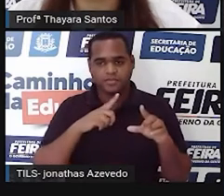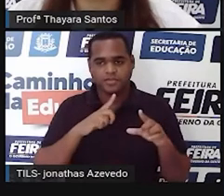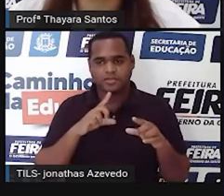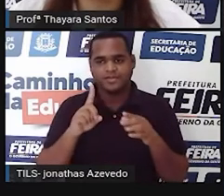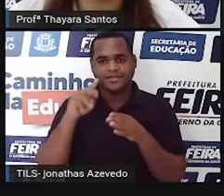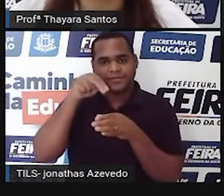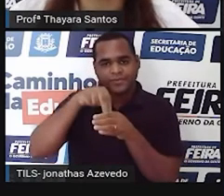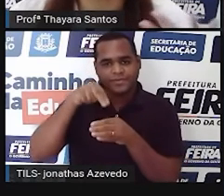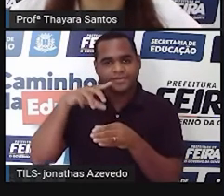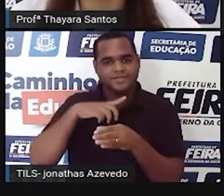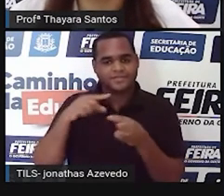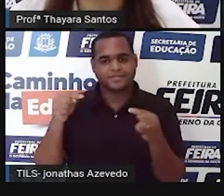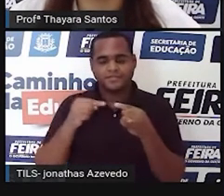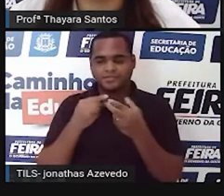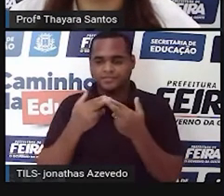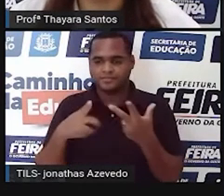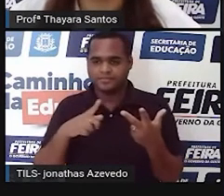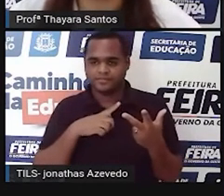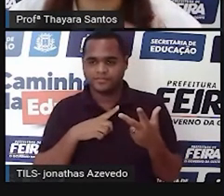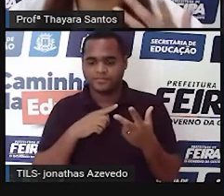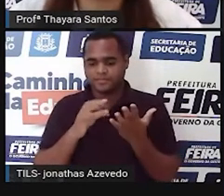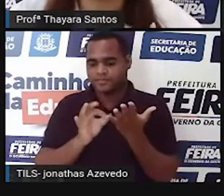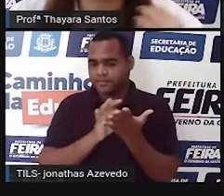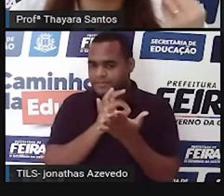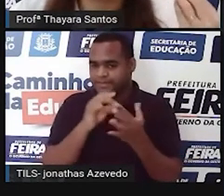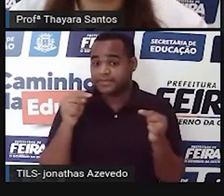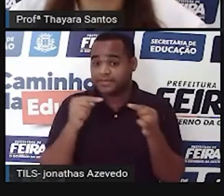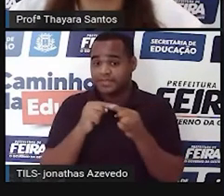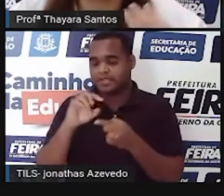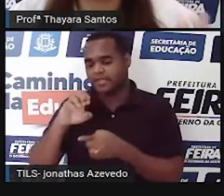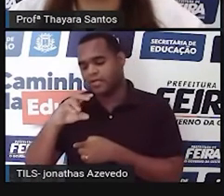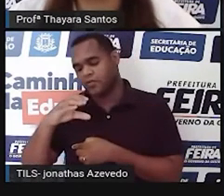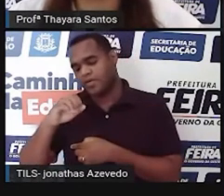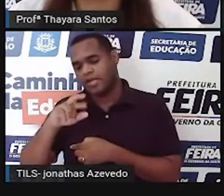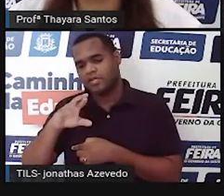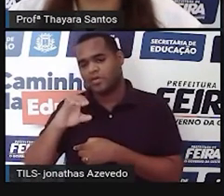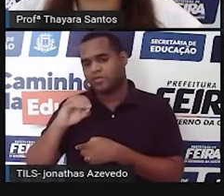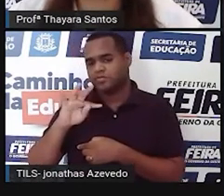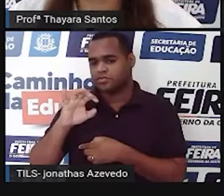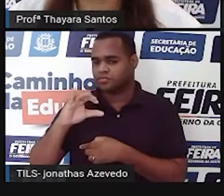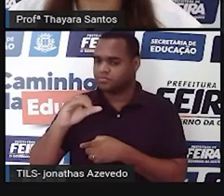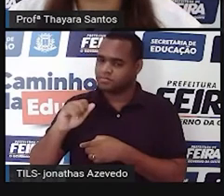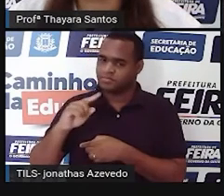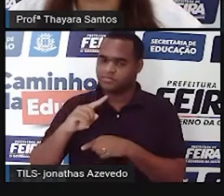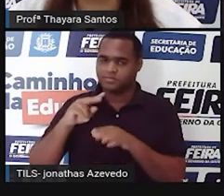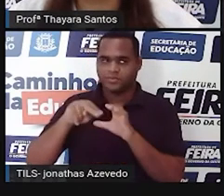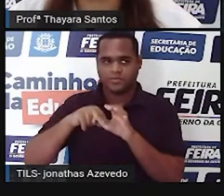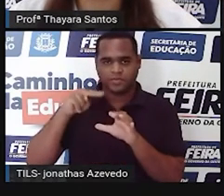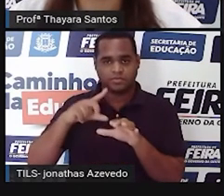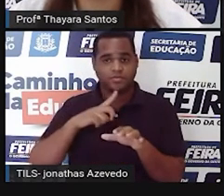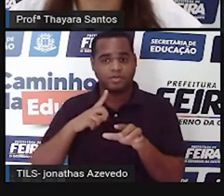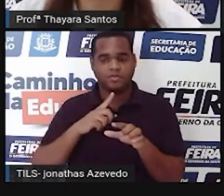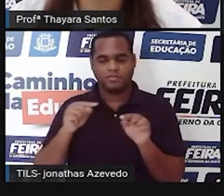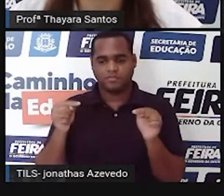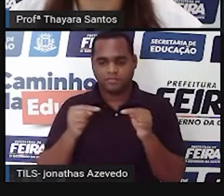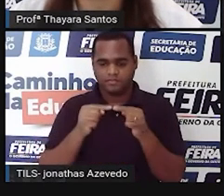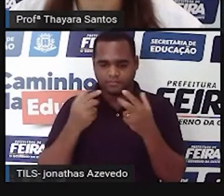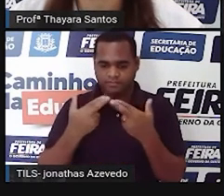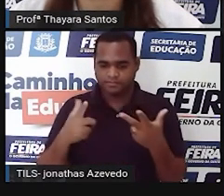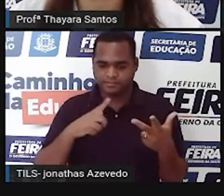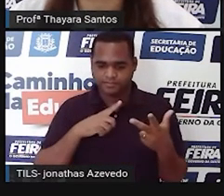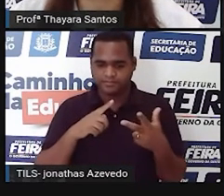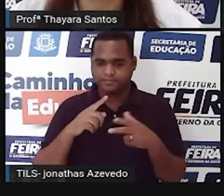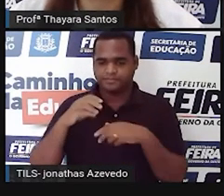núcleo, porque o espermatozoide, ele é uma célula. E é uma célula eucariótica, tem núcleo. Então, o núcleo está aqui carregando todas as